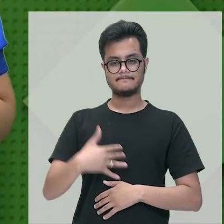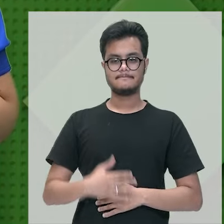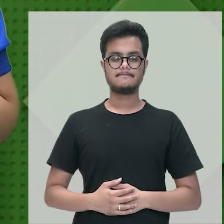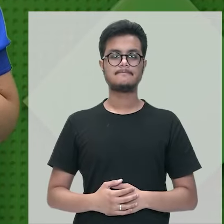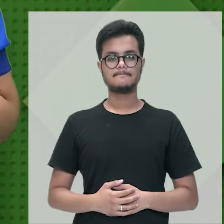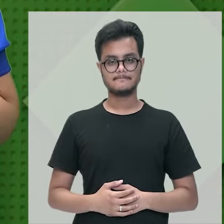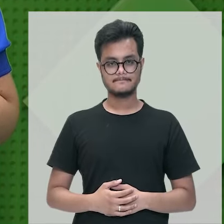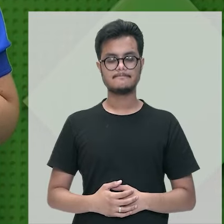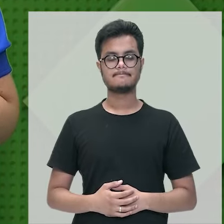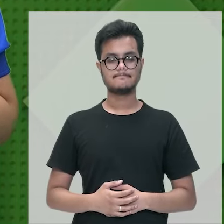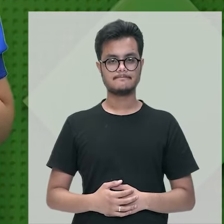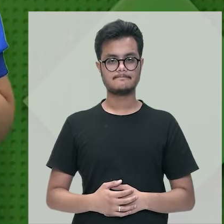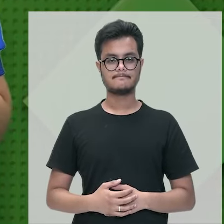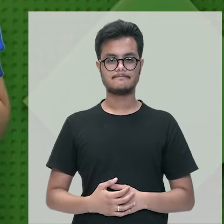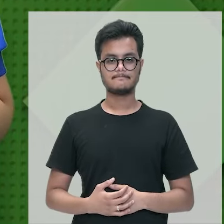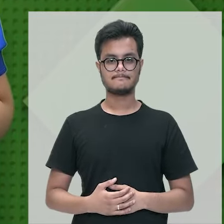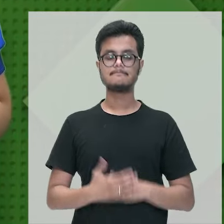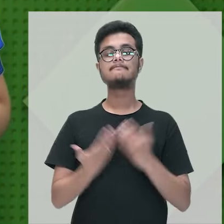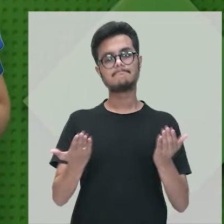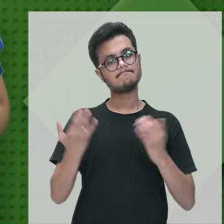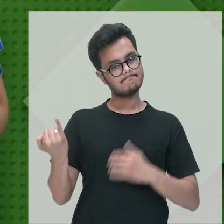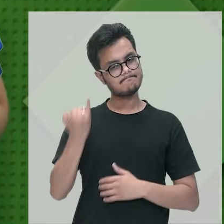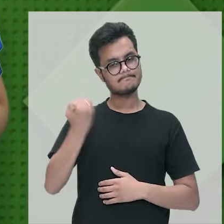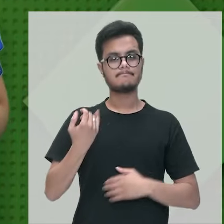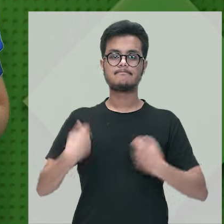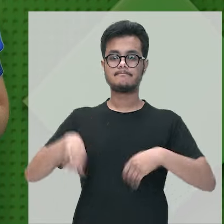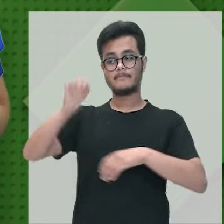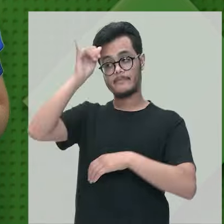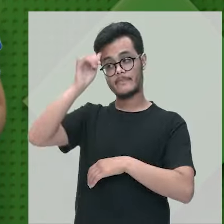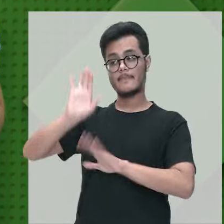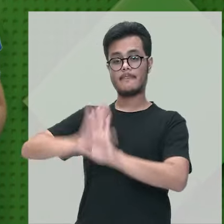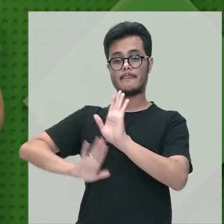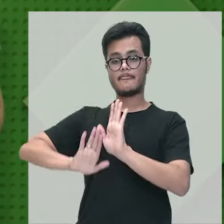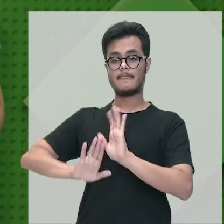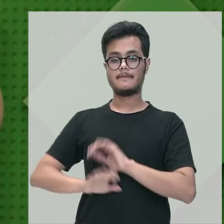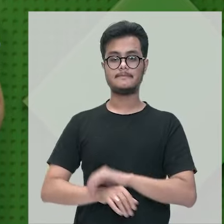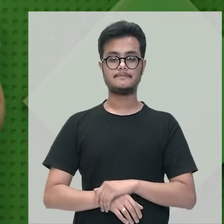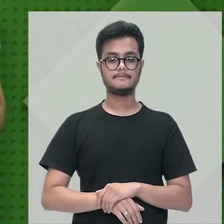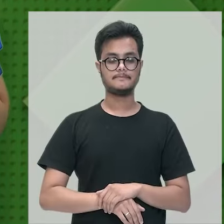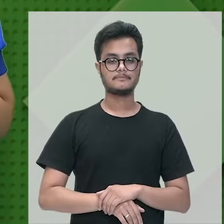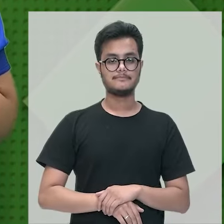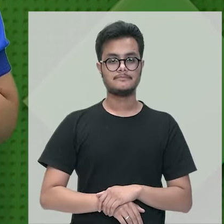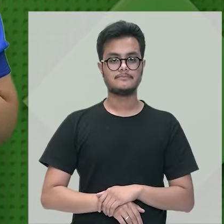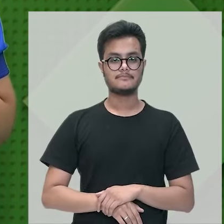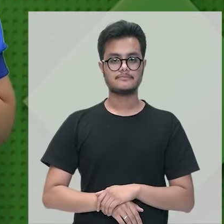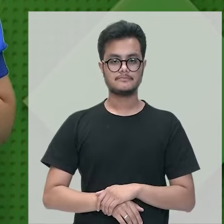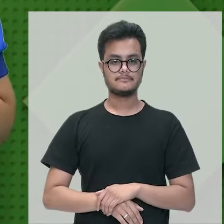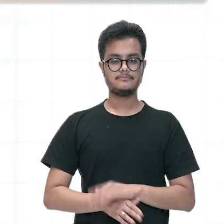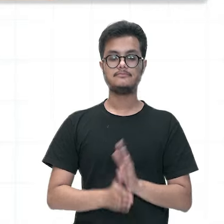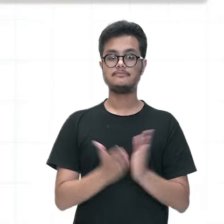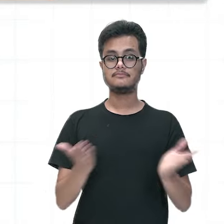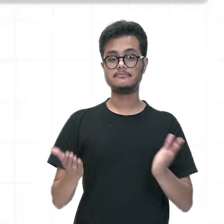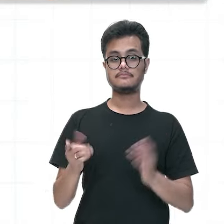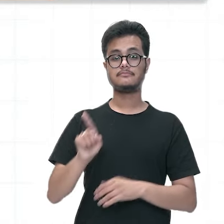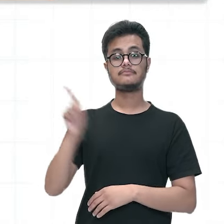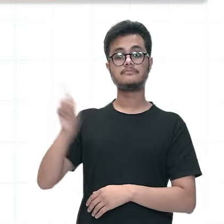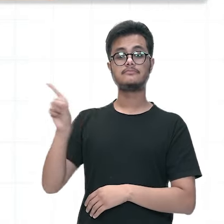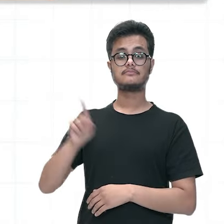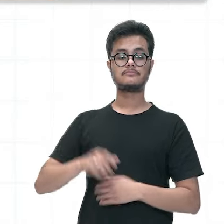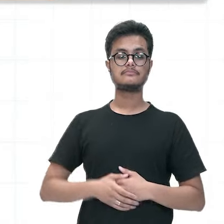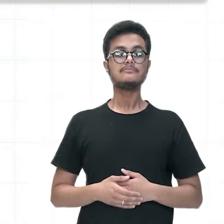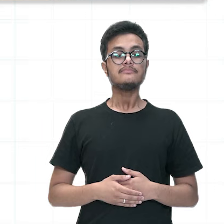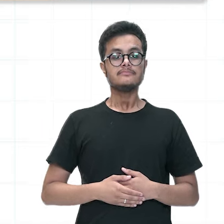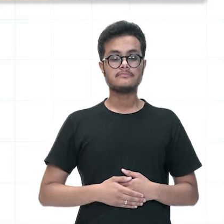eles vão causar doenças, né? Então, é importante a gente lembrar disso. Certo? Então, aí para a gente continuar sobre a febre